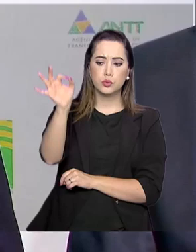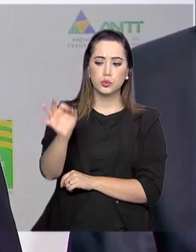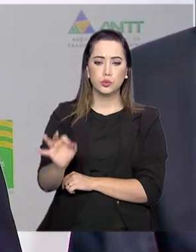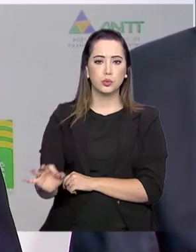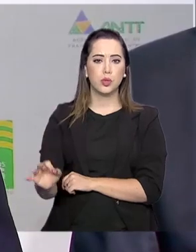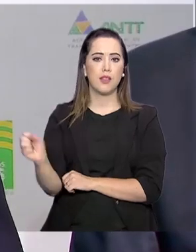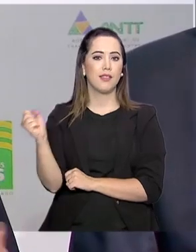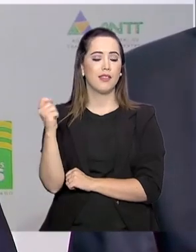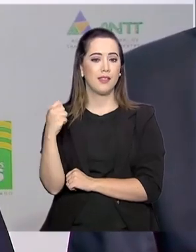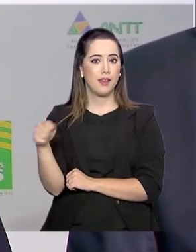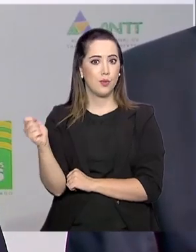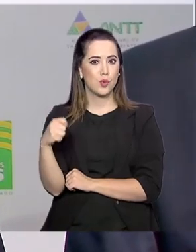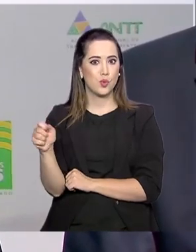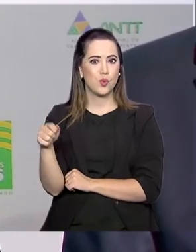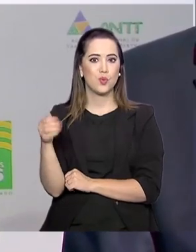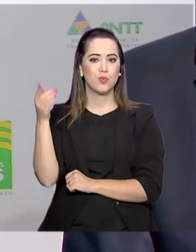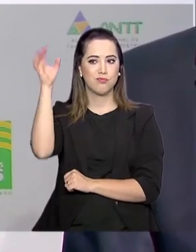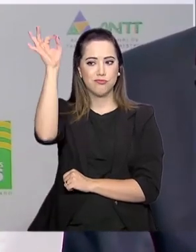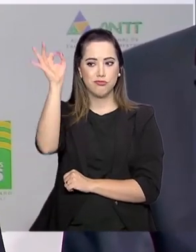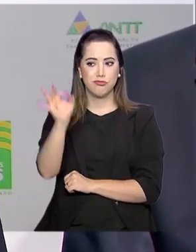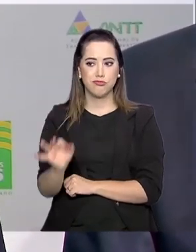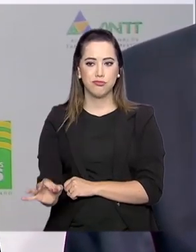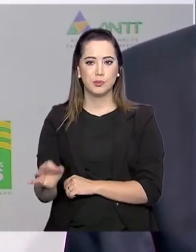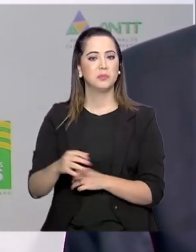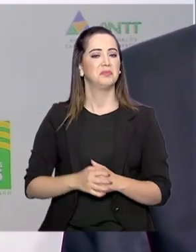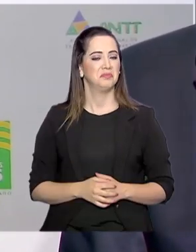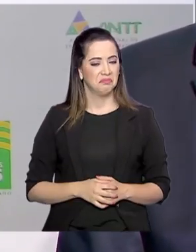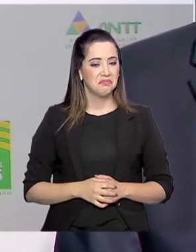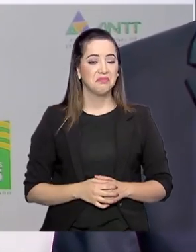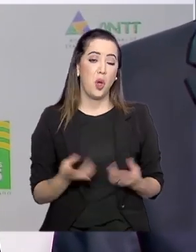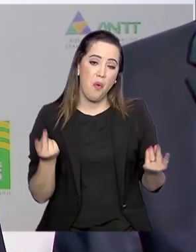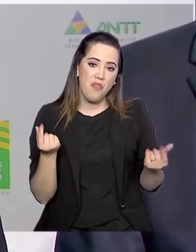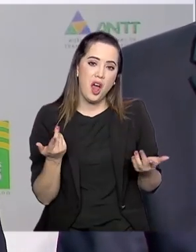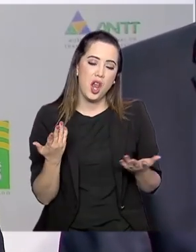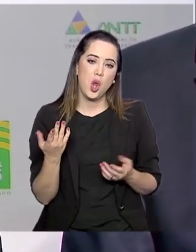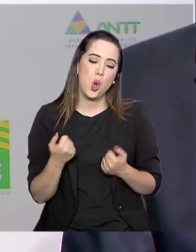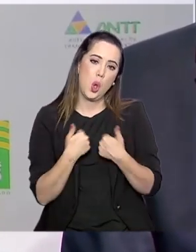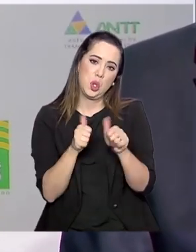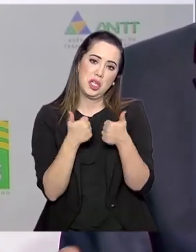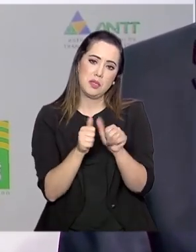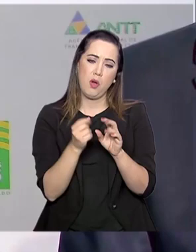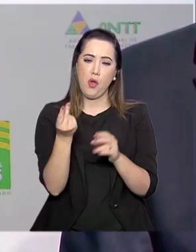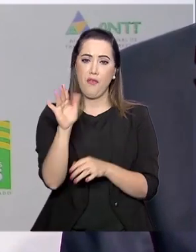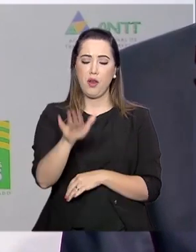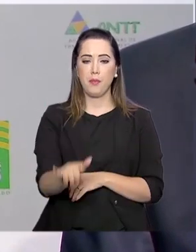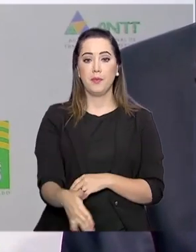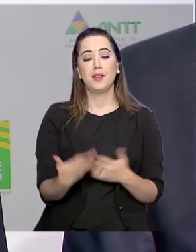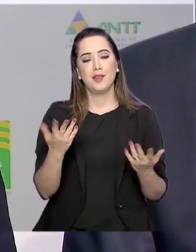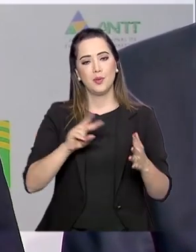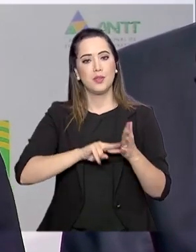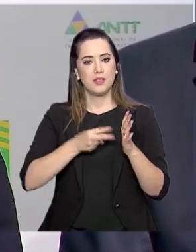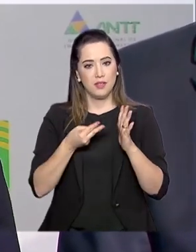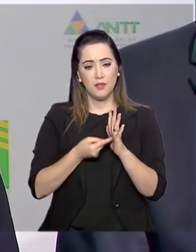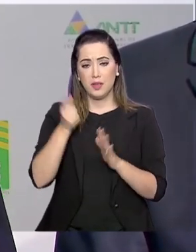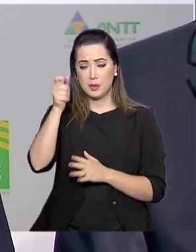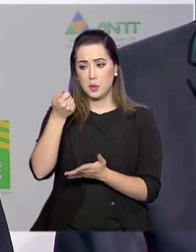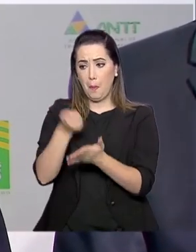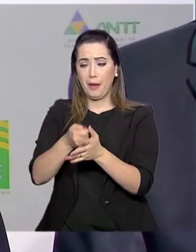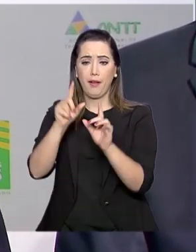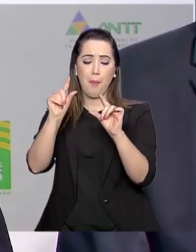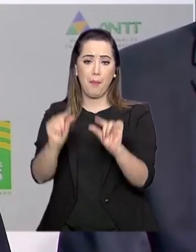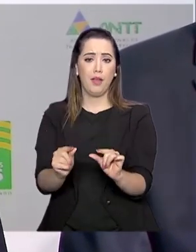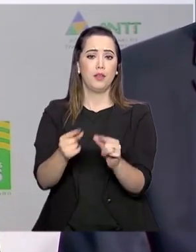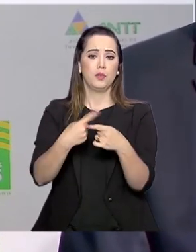Sul. Vai baratear o frete, em consequência, na ponta da linha, a mercadoria vai chegar mais barata para o consumidor. A gente vai